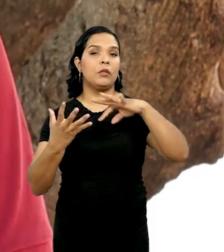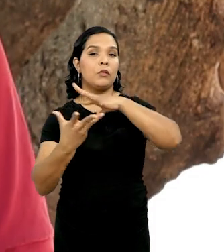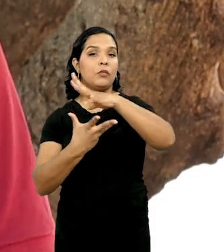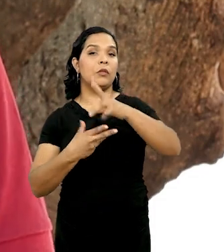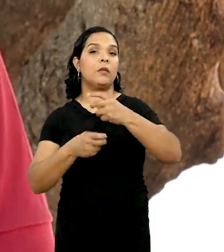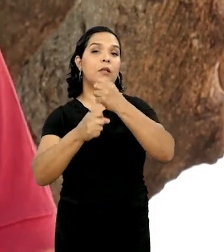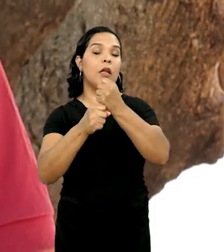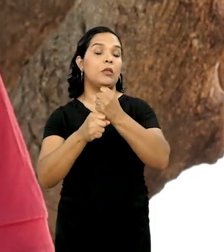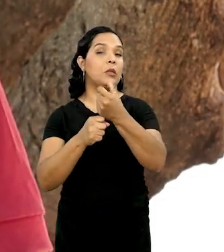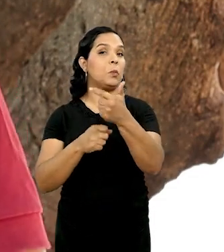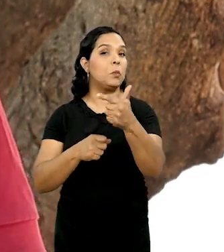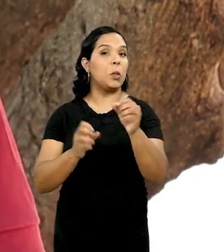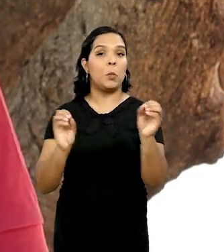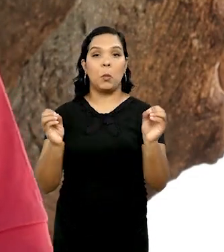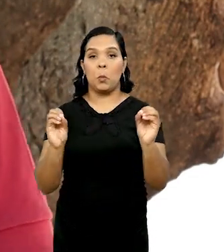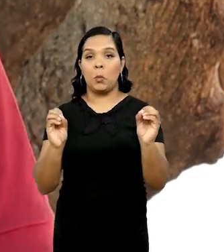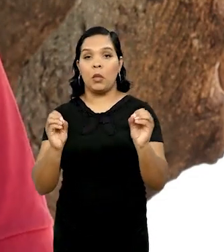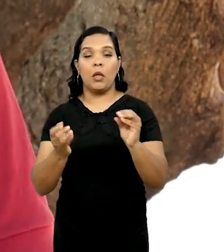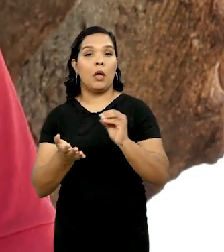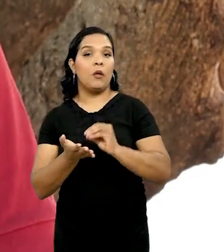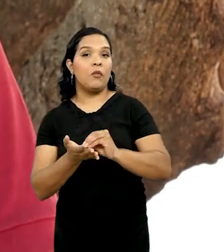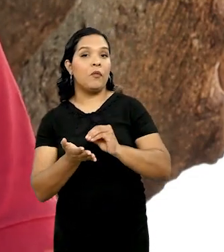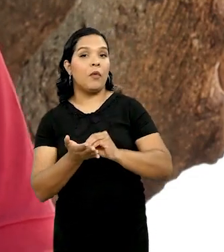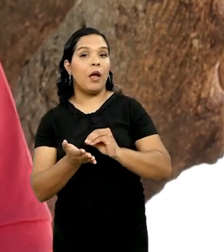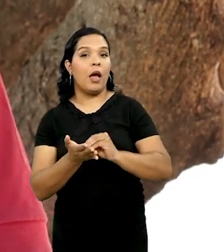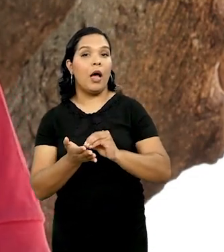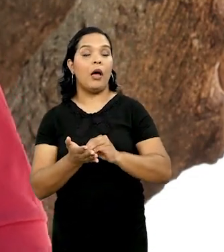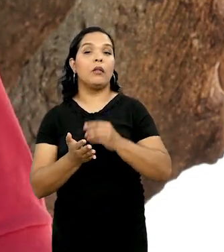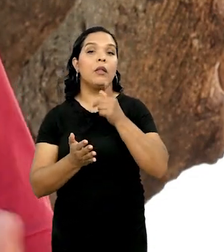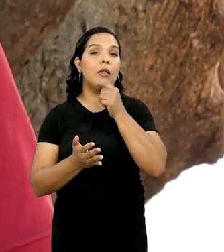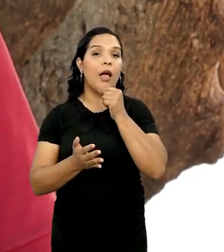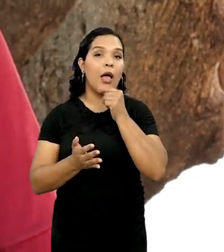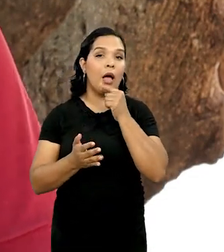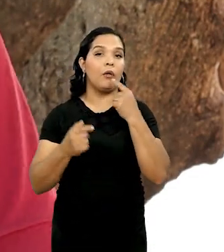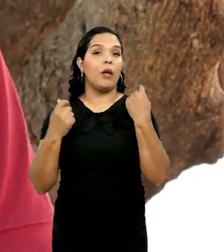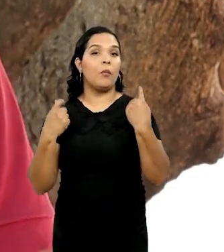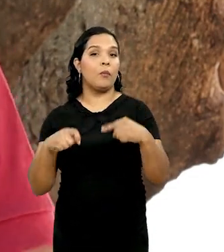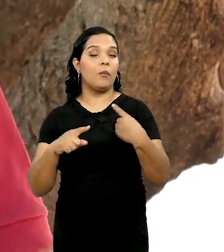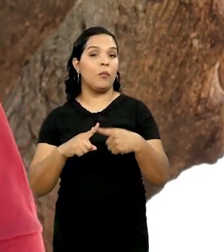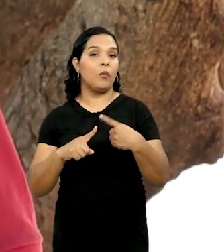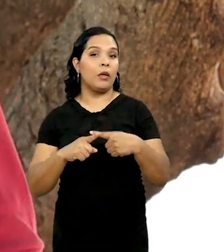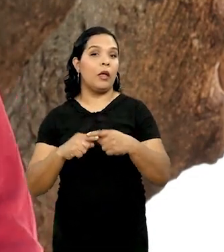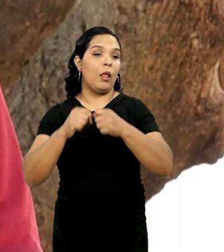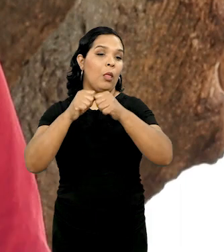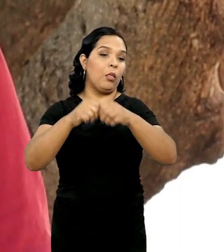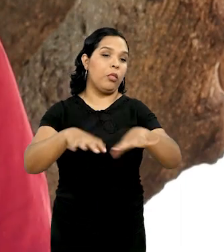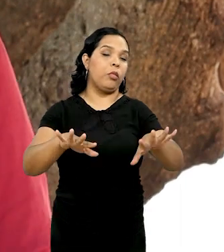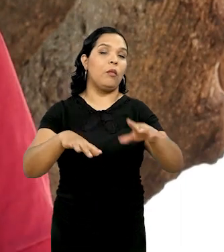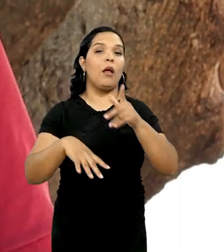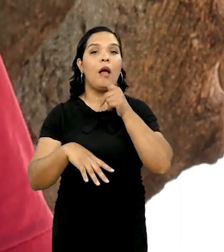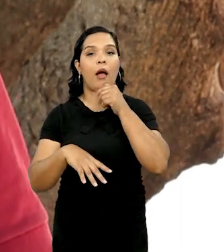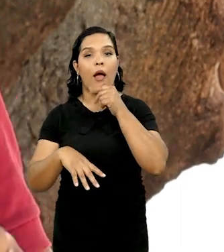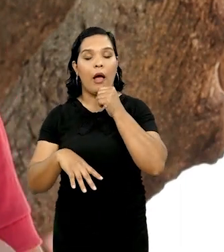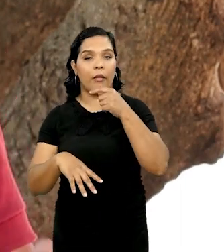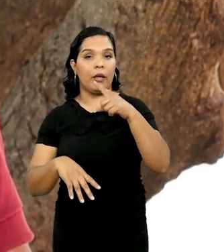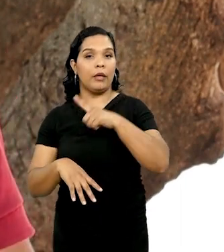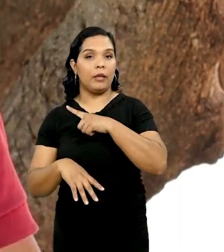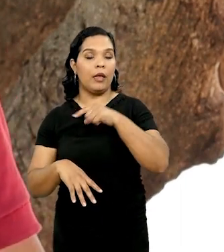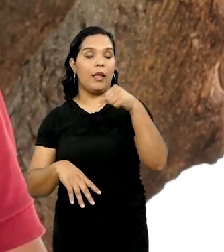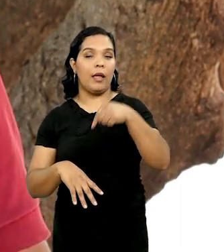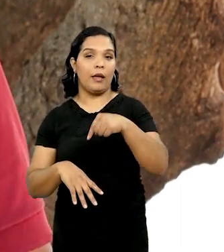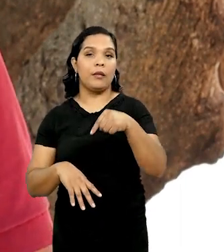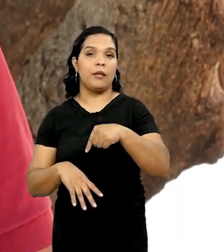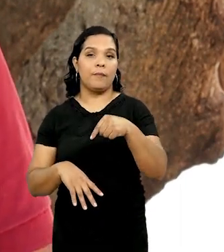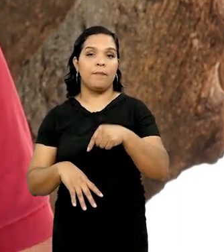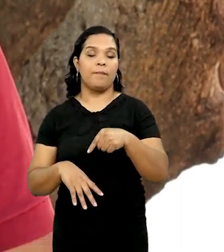sustentabilidade, e não tinha. Às vezes, por falta até mesmo da água, porque a gente desperdiçava muita água, de forma que a gente tem aqui